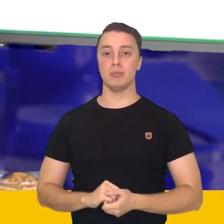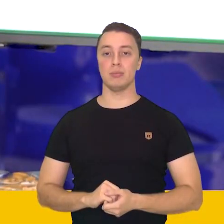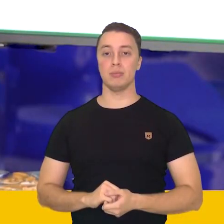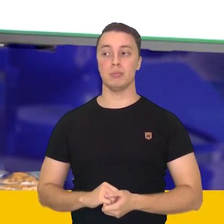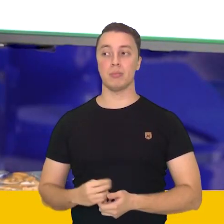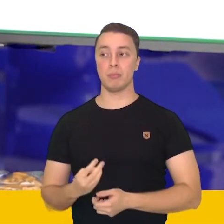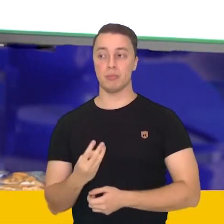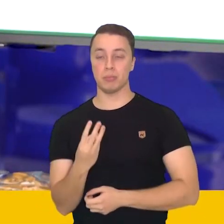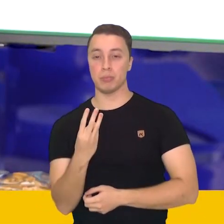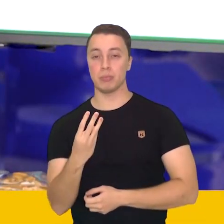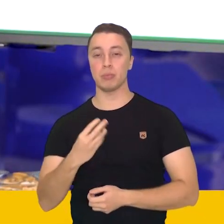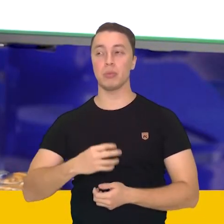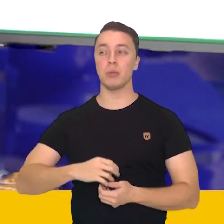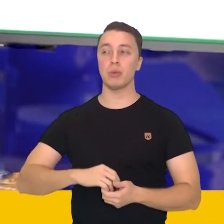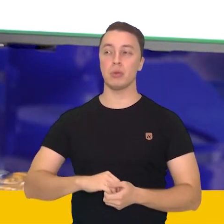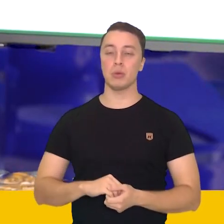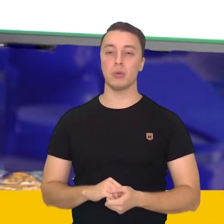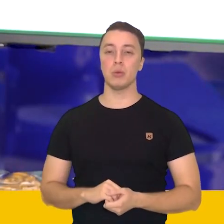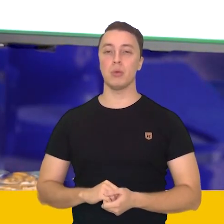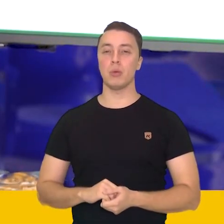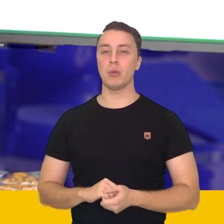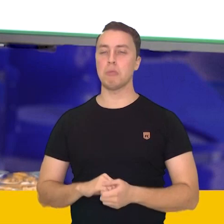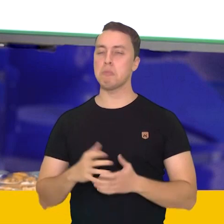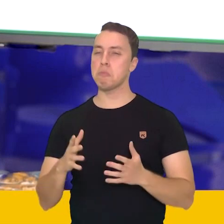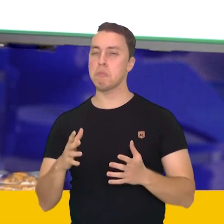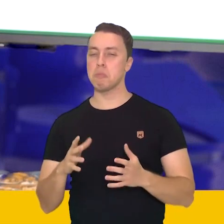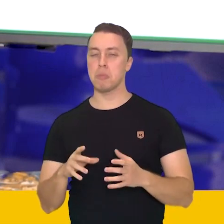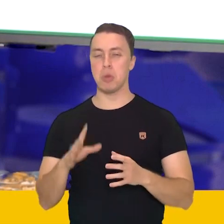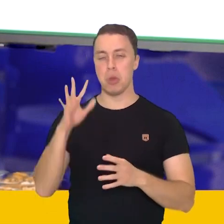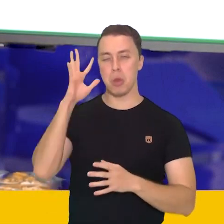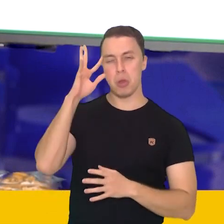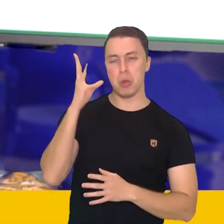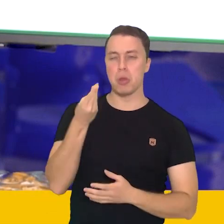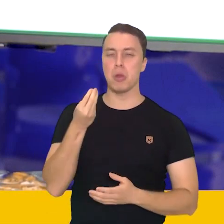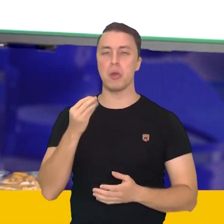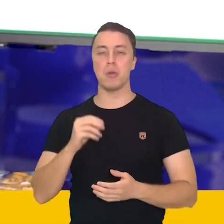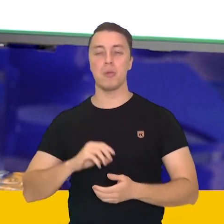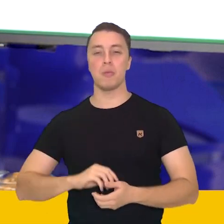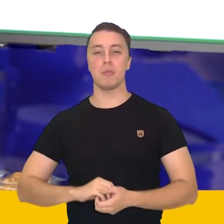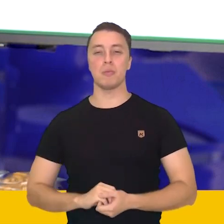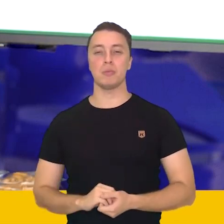3. Solução do conflito. Qual será a resposta?